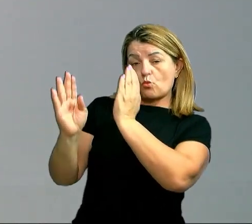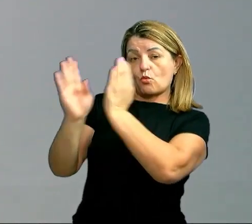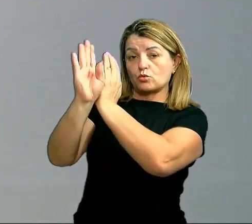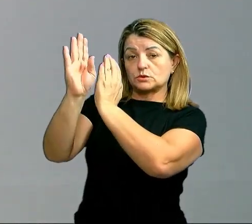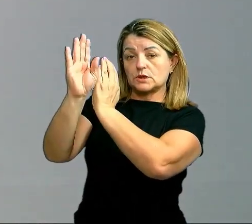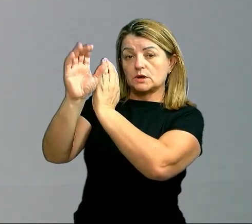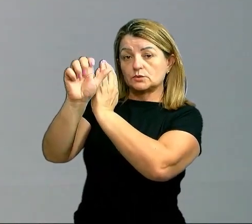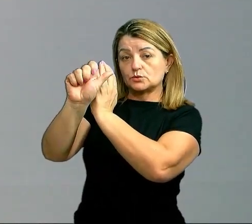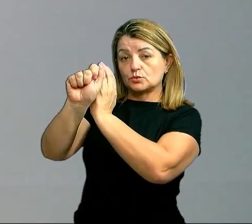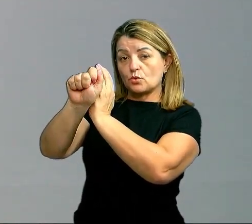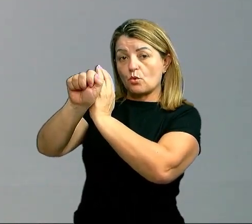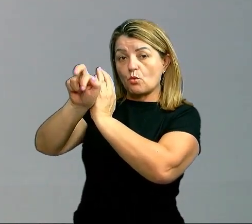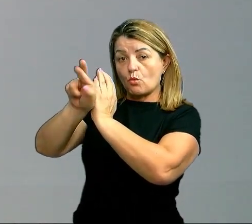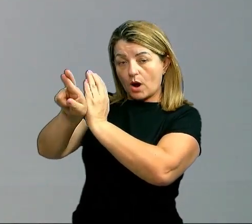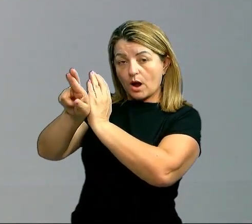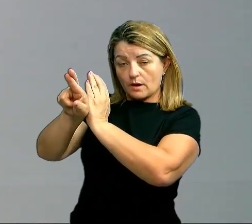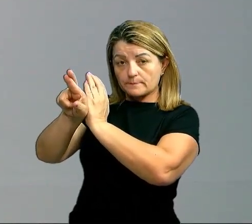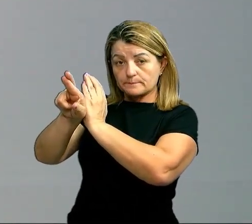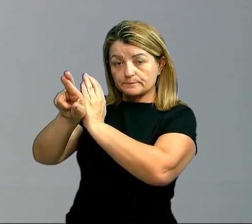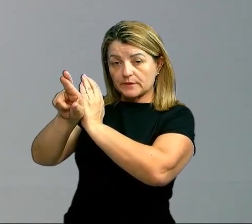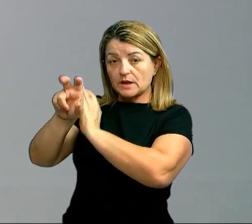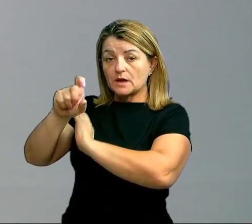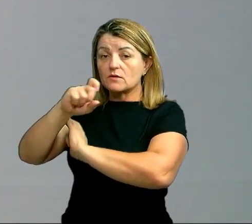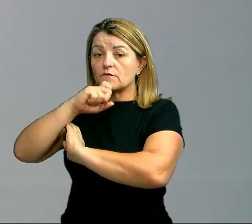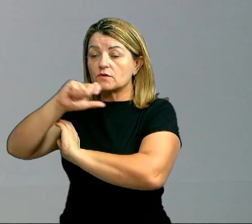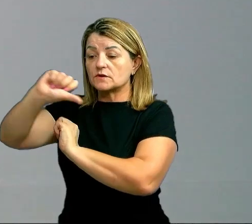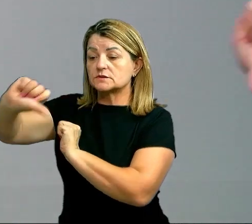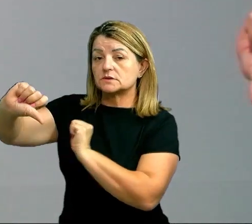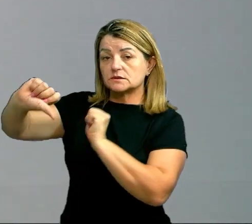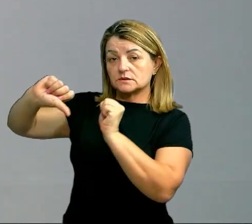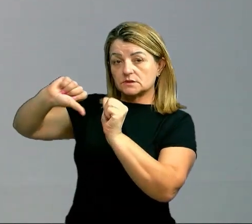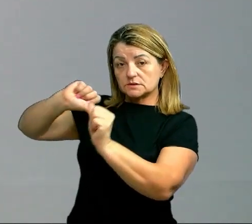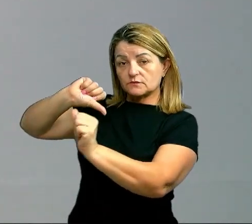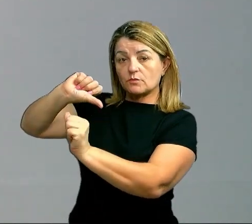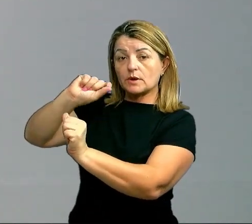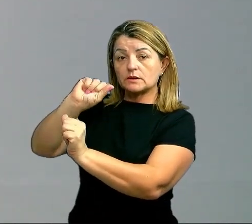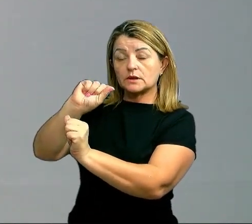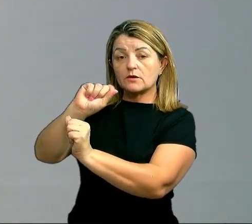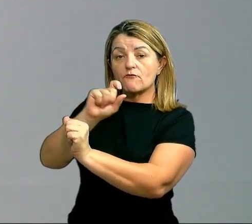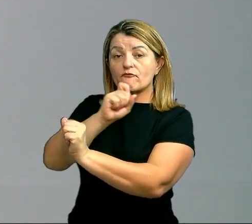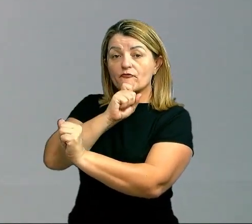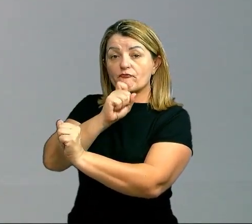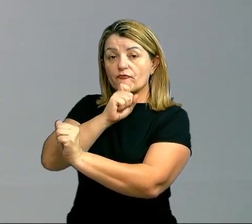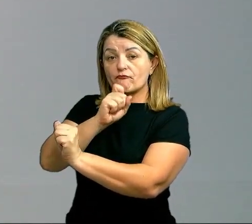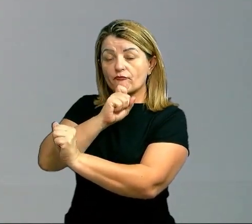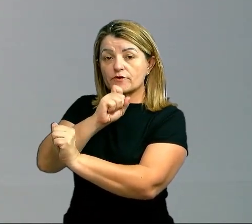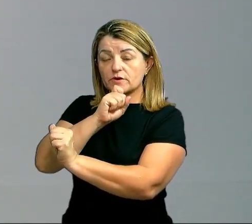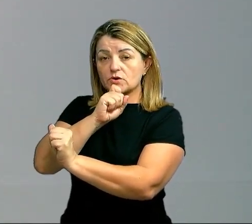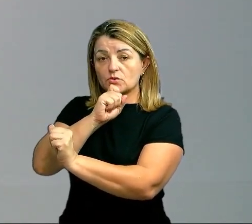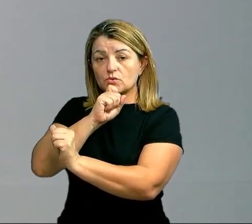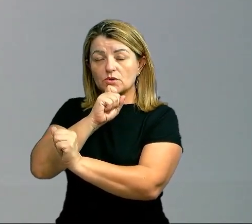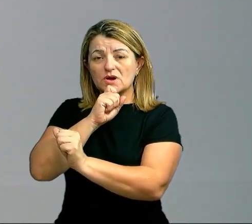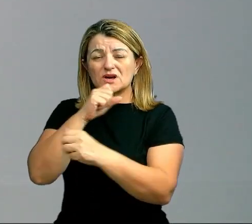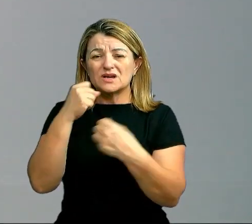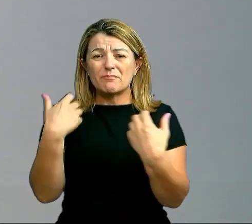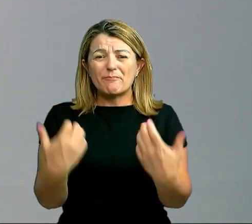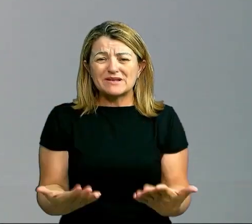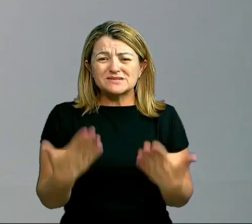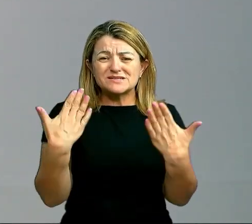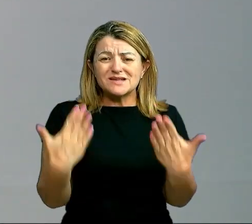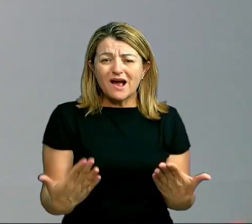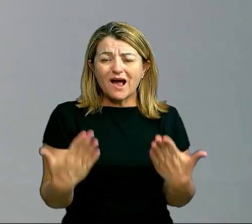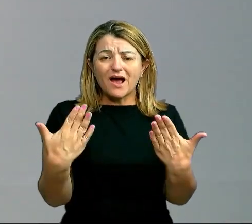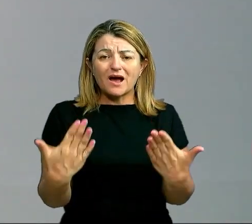o gás refrigerante que tem no ar-condicionado, ele vai ser transformado em ar frio. O ar frio, que é um ar pesado, ele tende a descer.